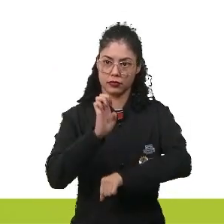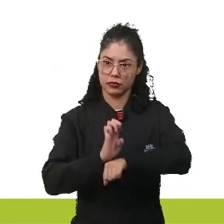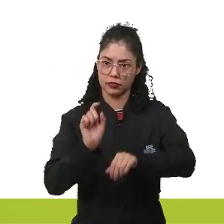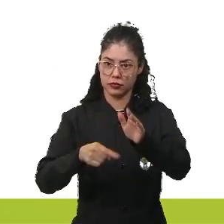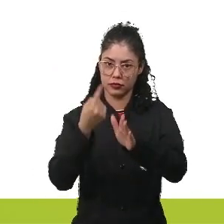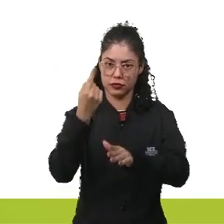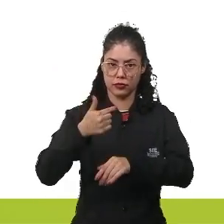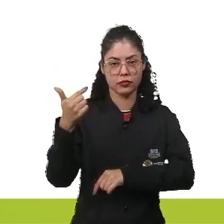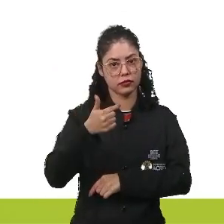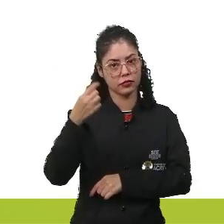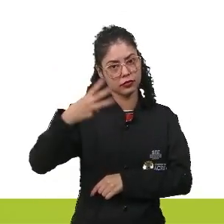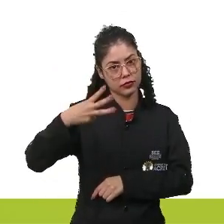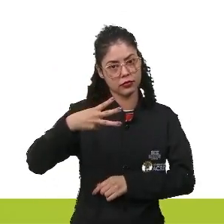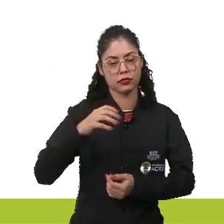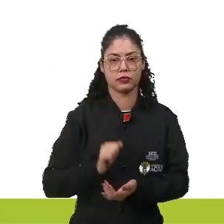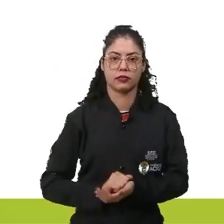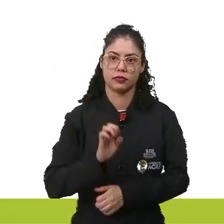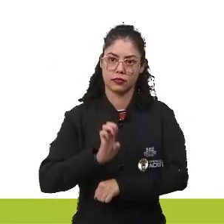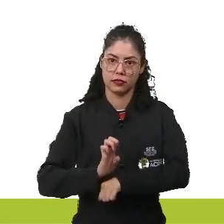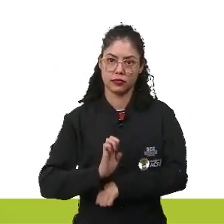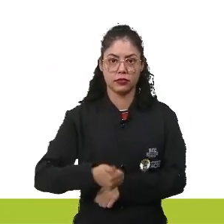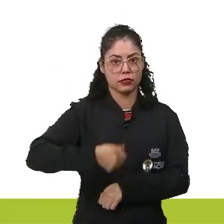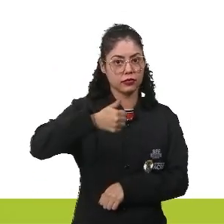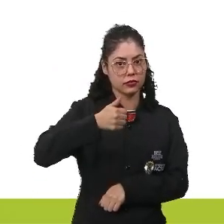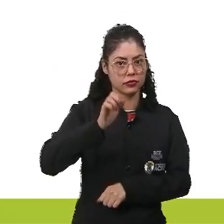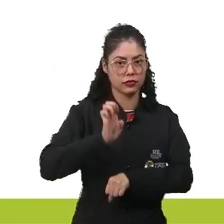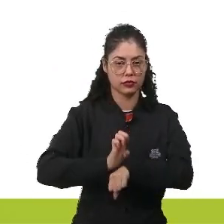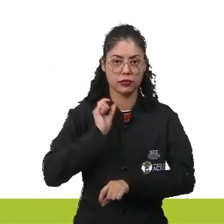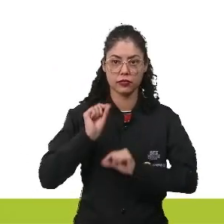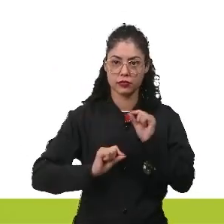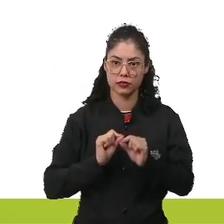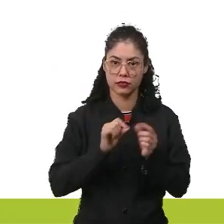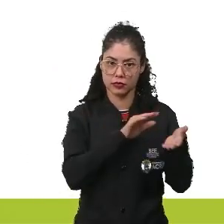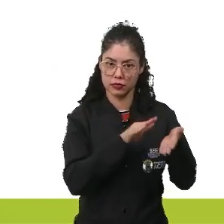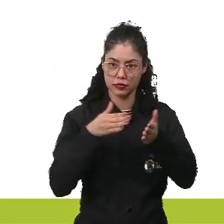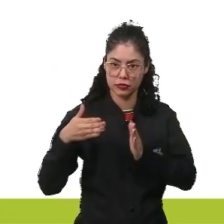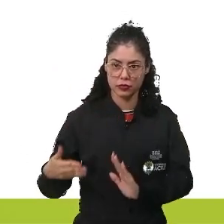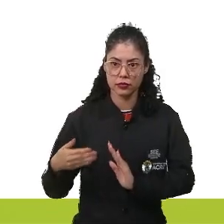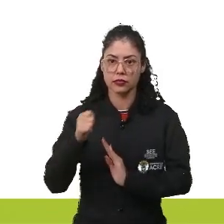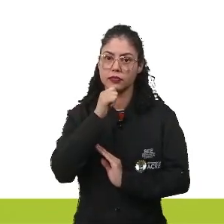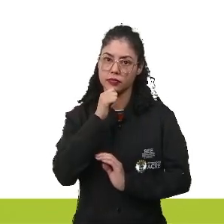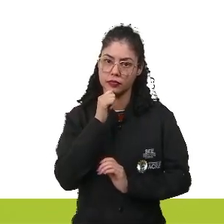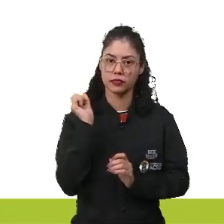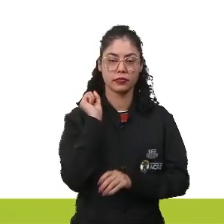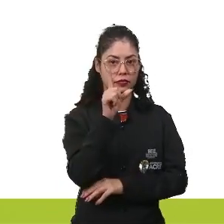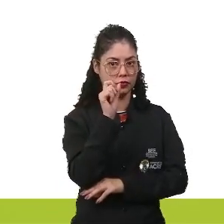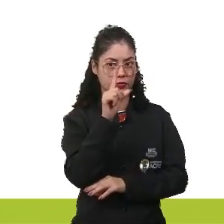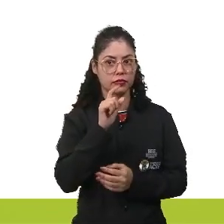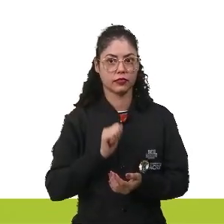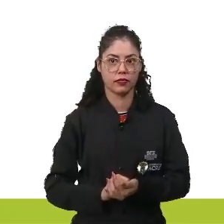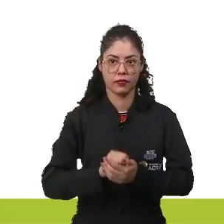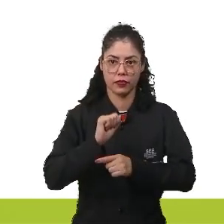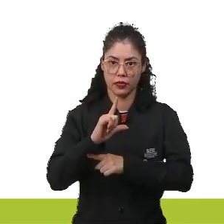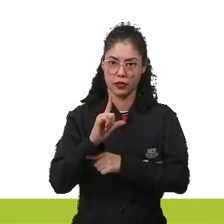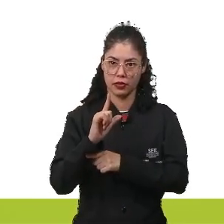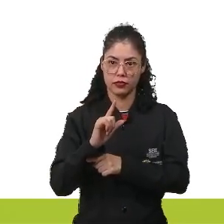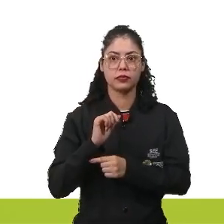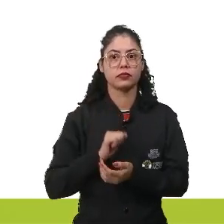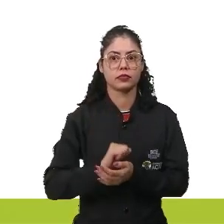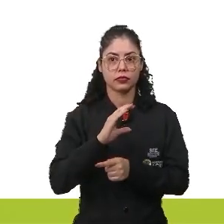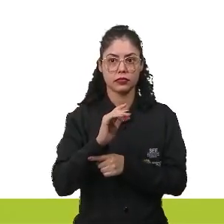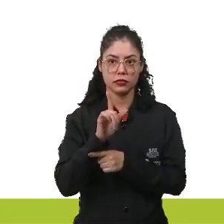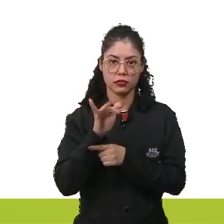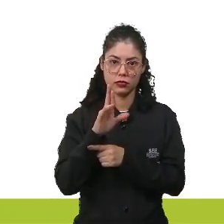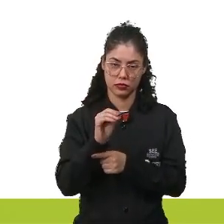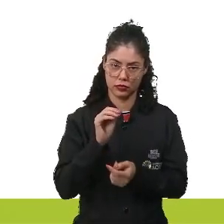primeiro, segundo e terceiro estado. O primeiro estado era essa parte que está em azul, o clero. O clero é a igreja,